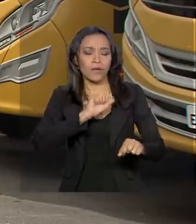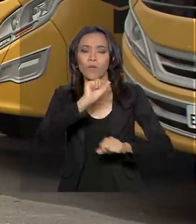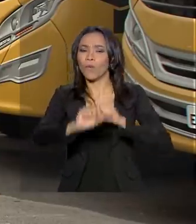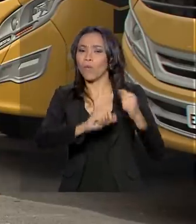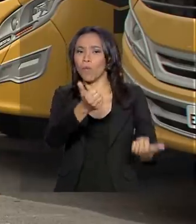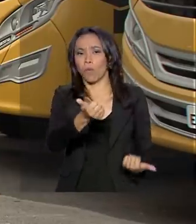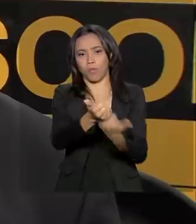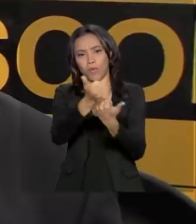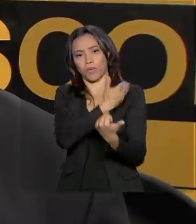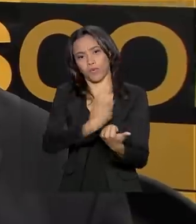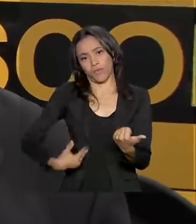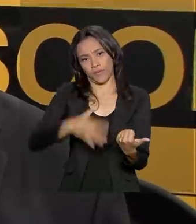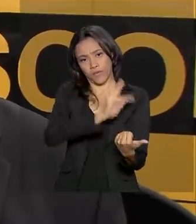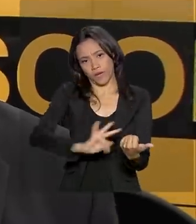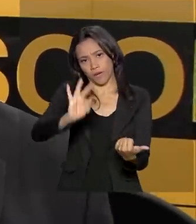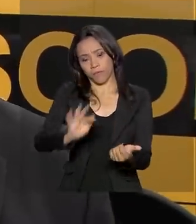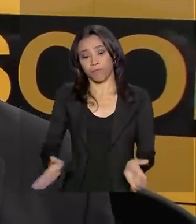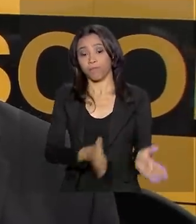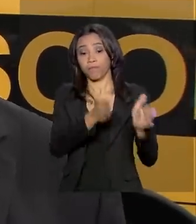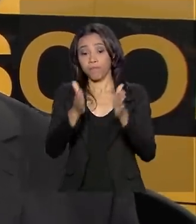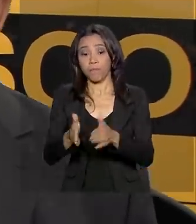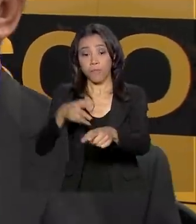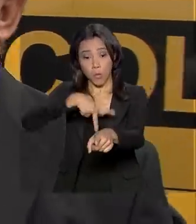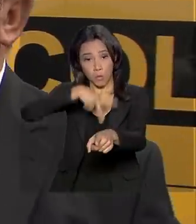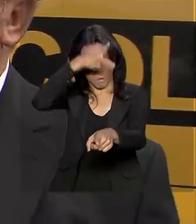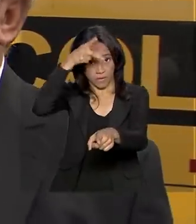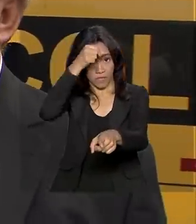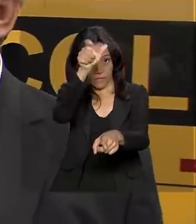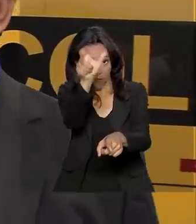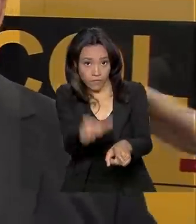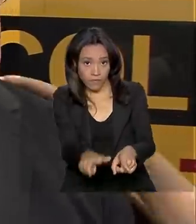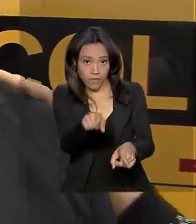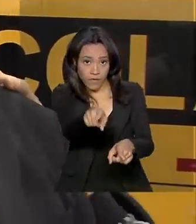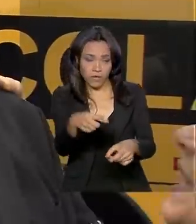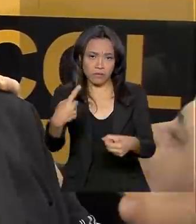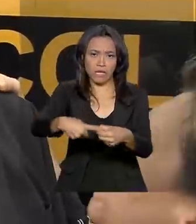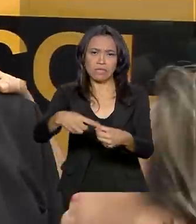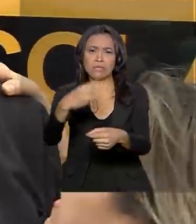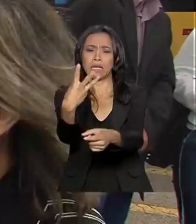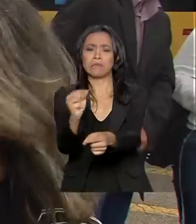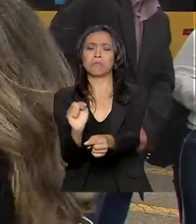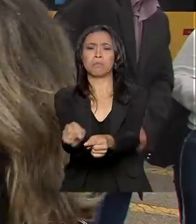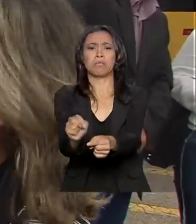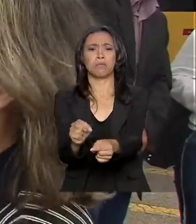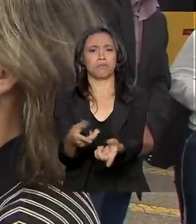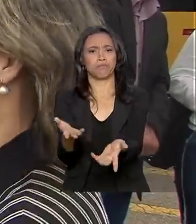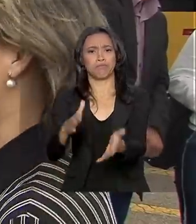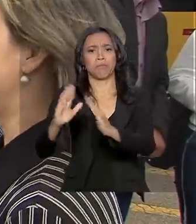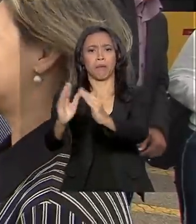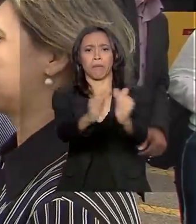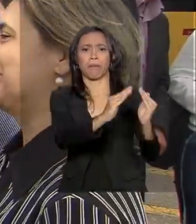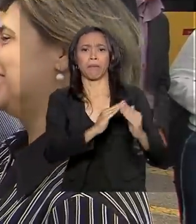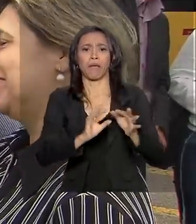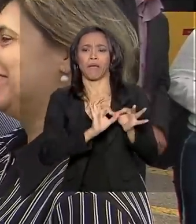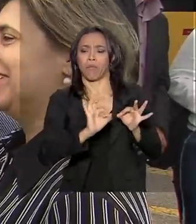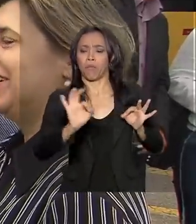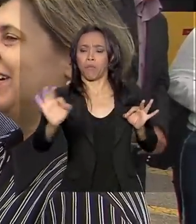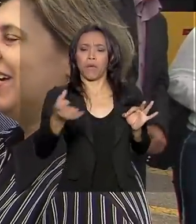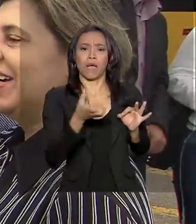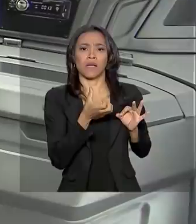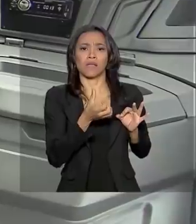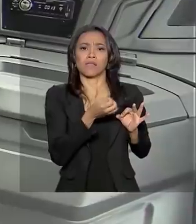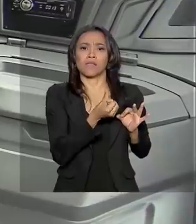o apoio do governo federal. Para o prefeito de Ribeirão dos Índios, cidade com 3 mil habitantes a 600 quilômetros da capital